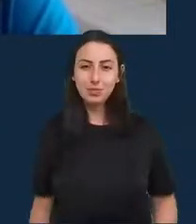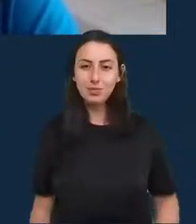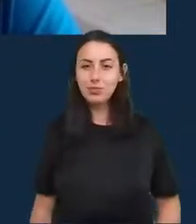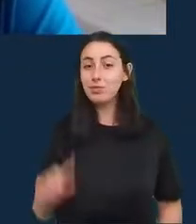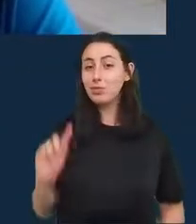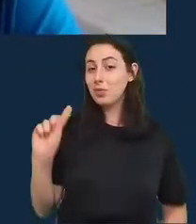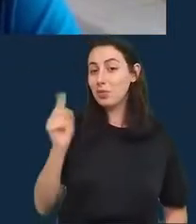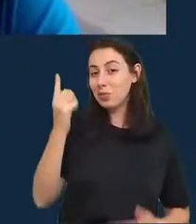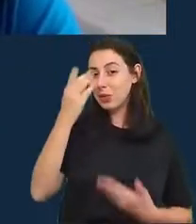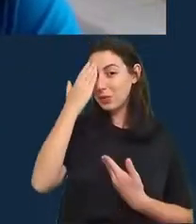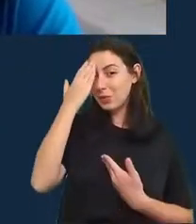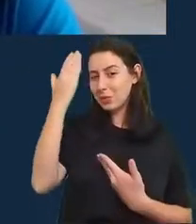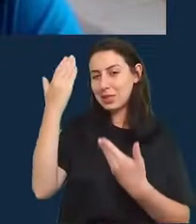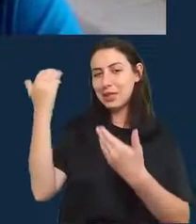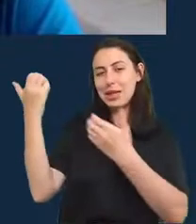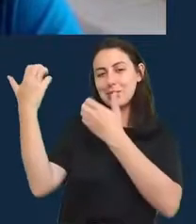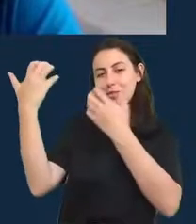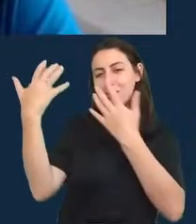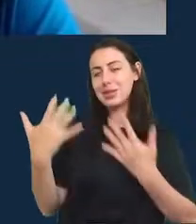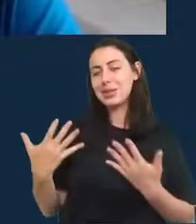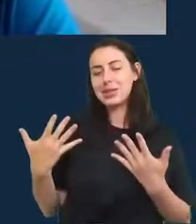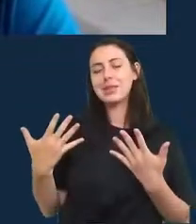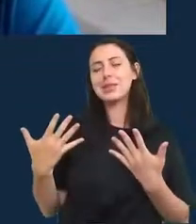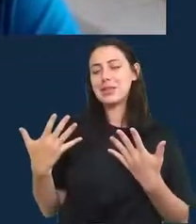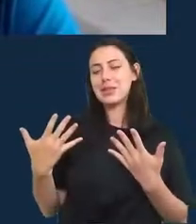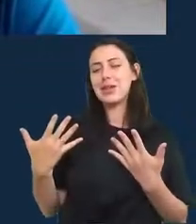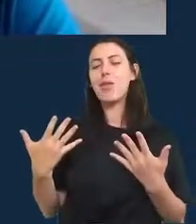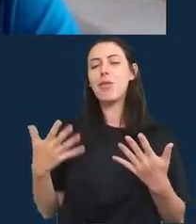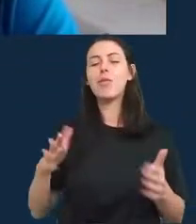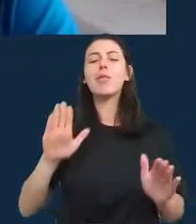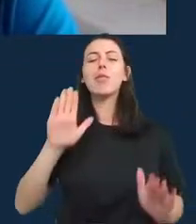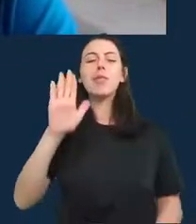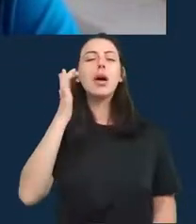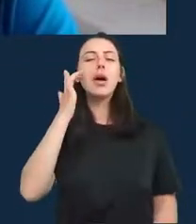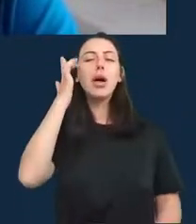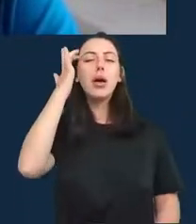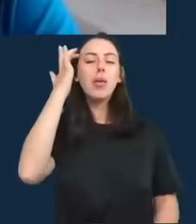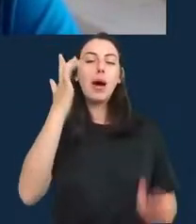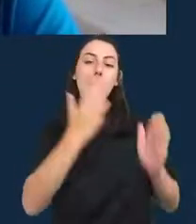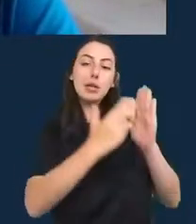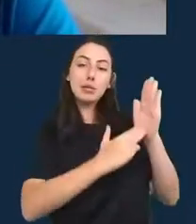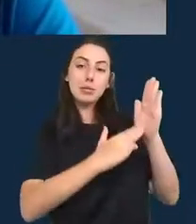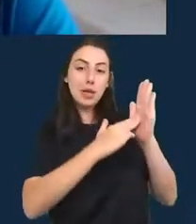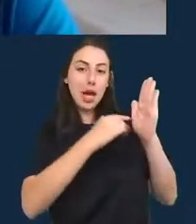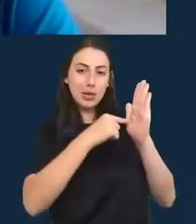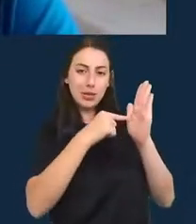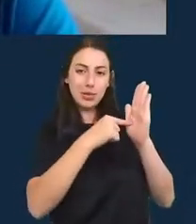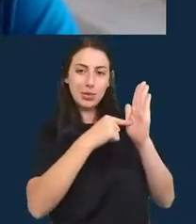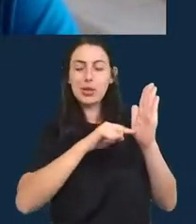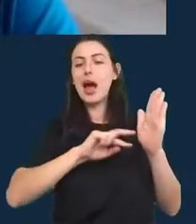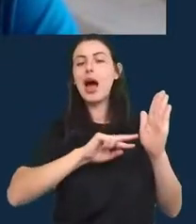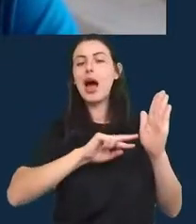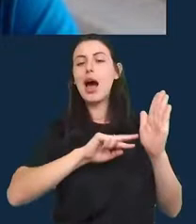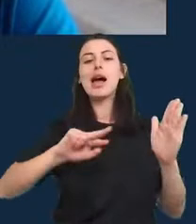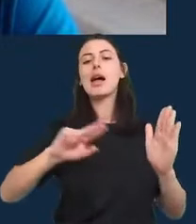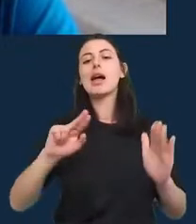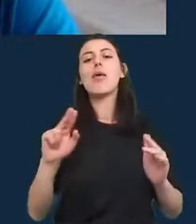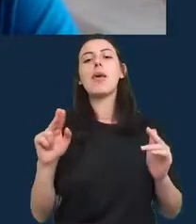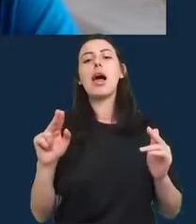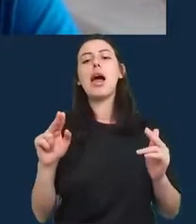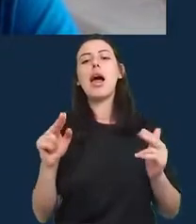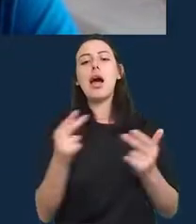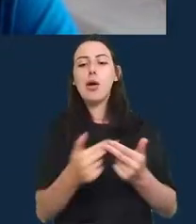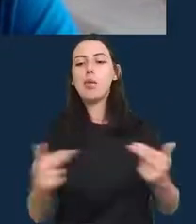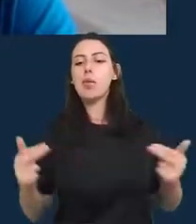essas por essas palavras muito belas mas eu acho que esses métodos não são algo que a gente possa fazer em